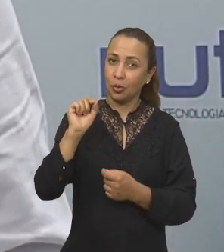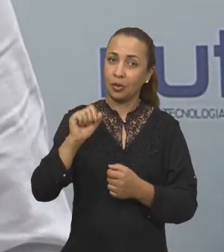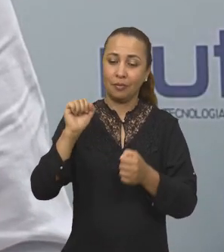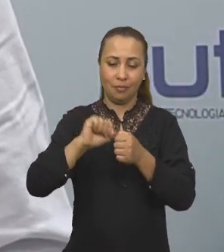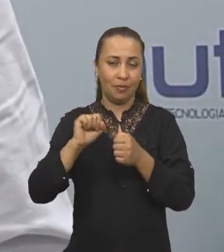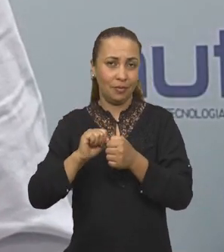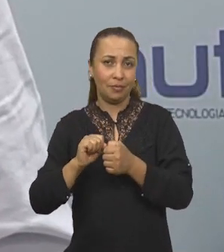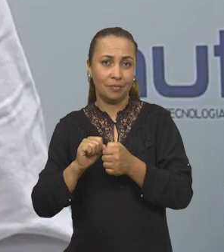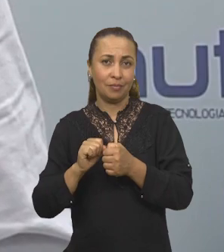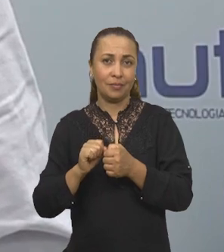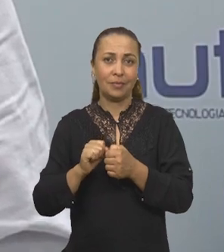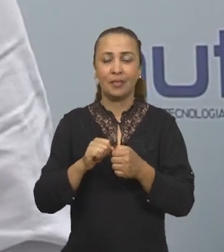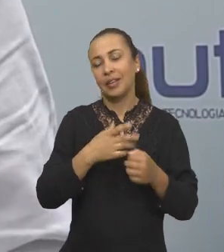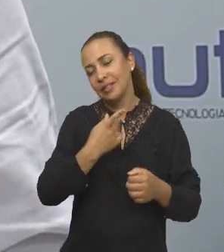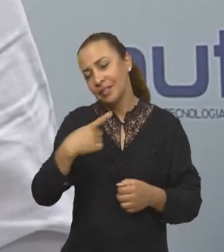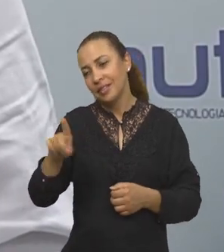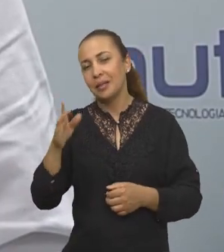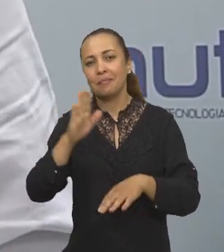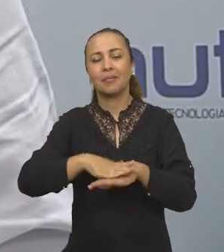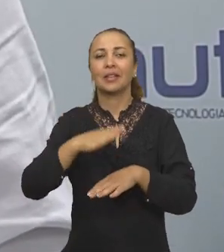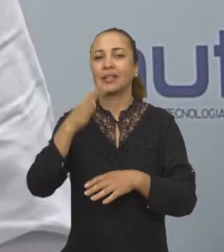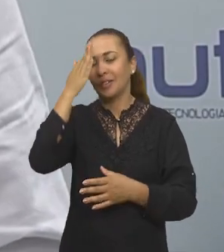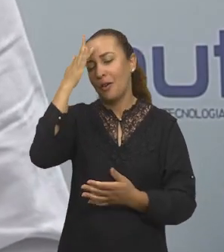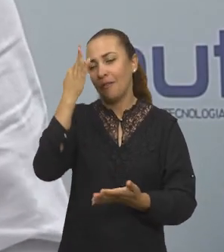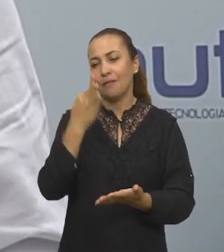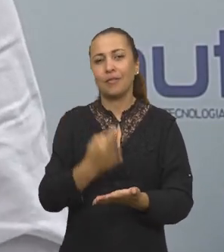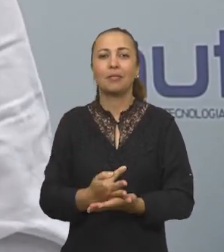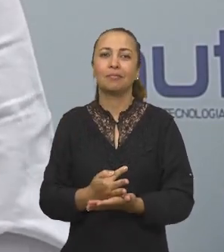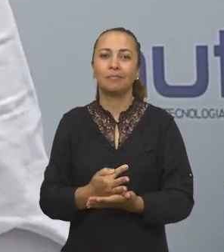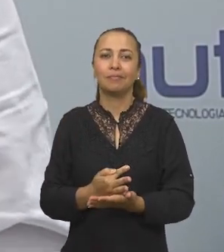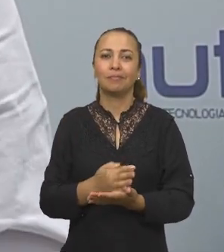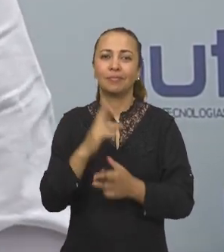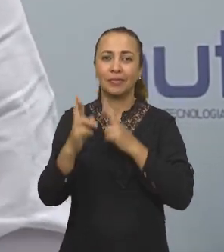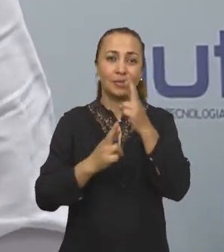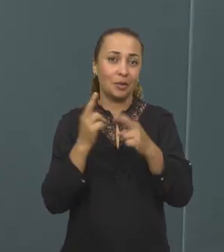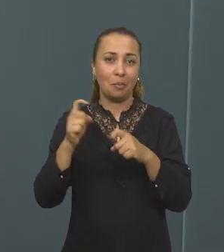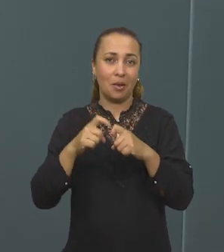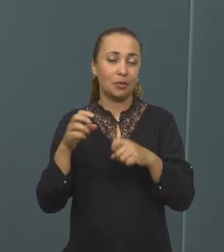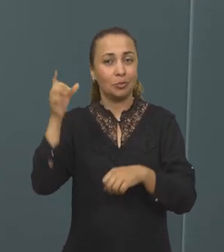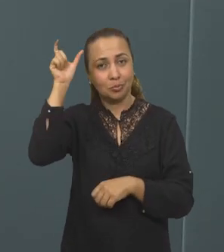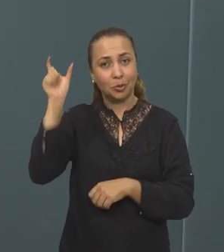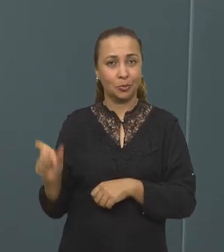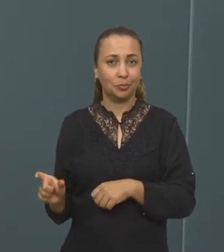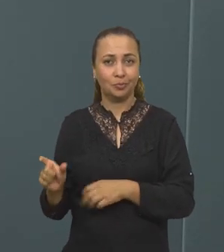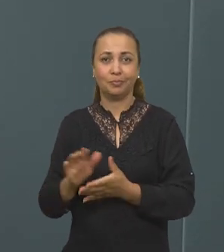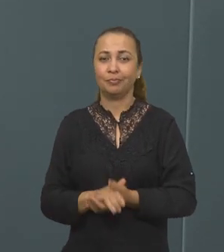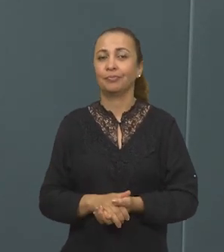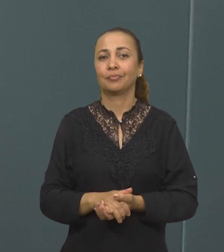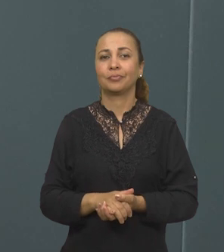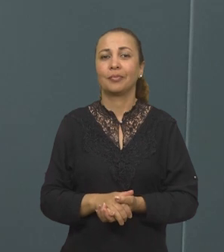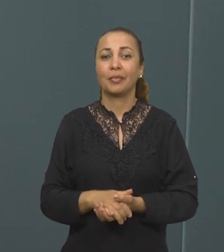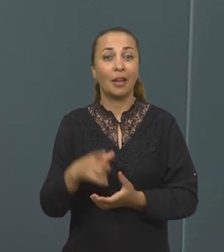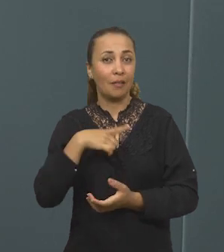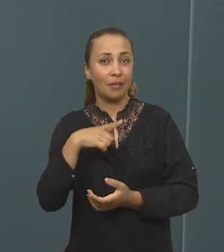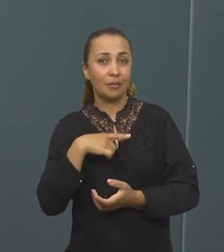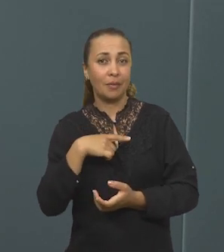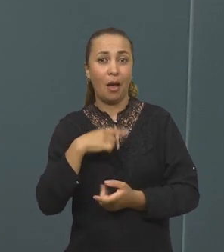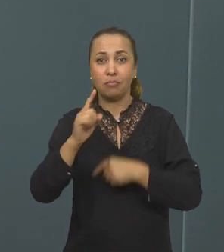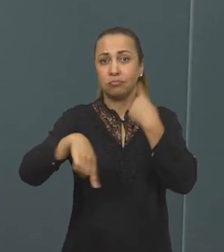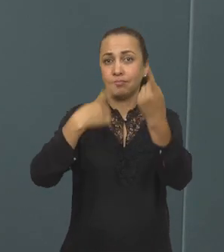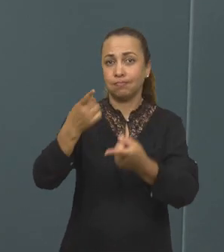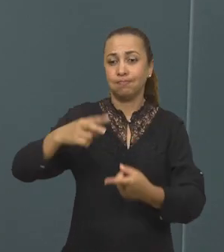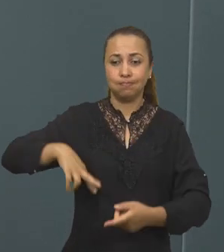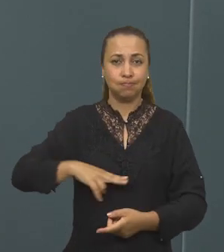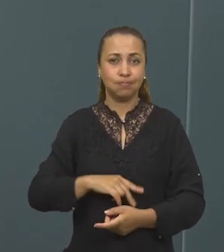foi realizado, e sai mais seguro e mais confiante na relação médico-paciente. Esse paciente vai ter um